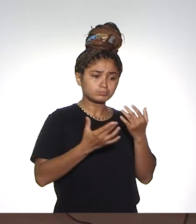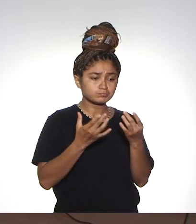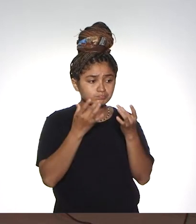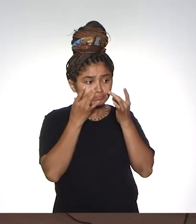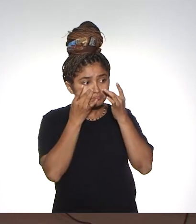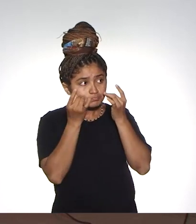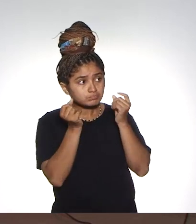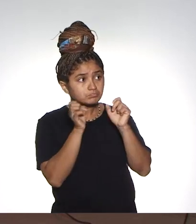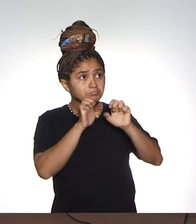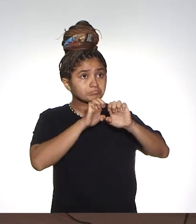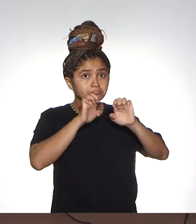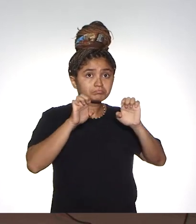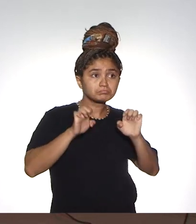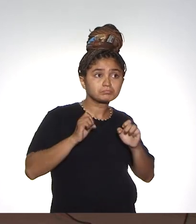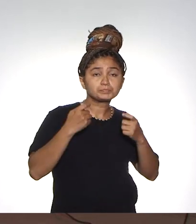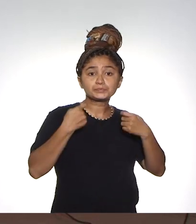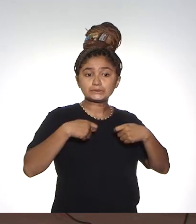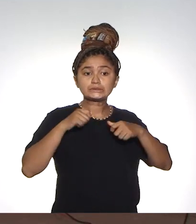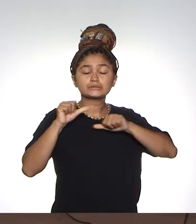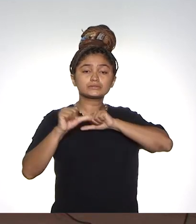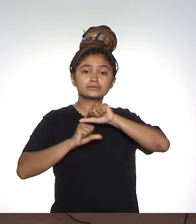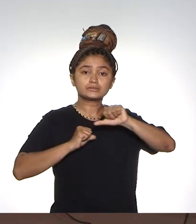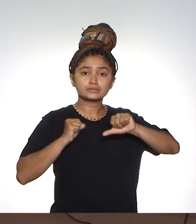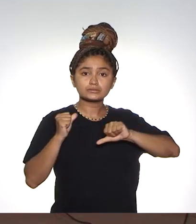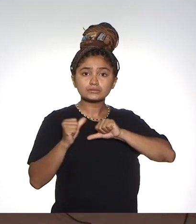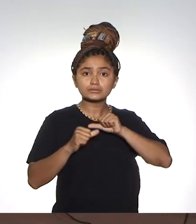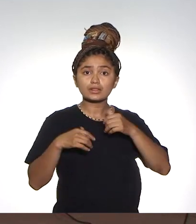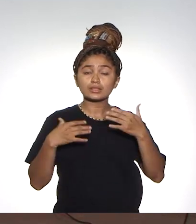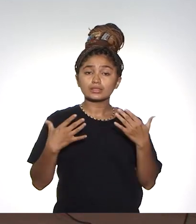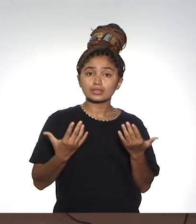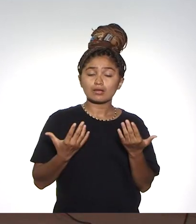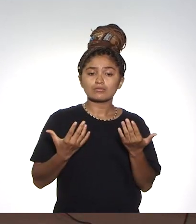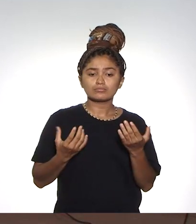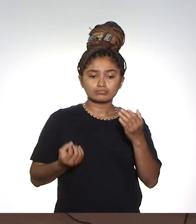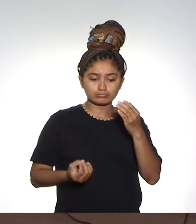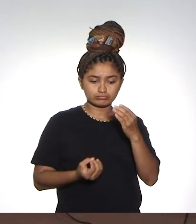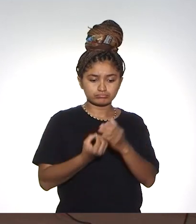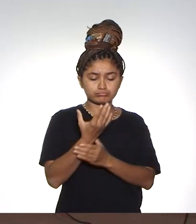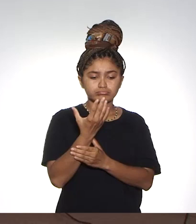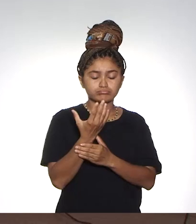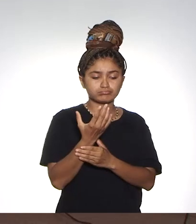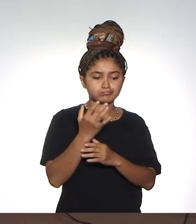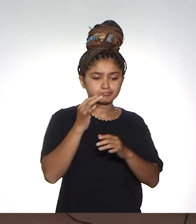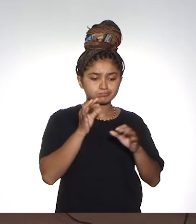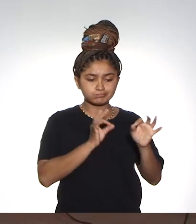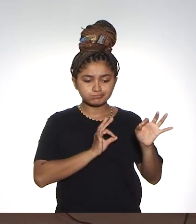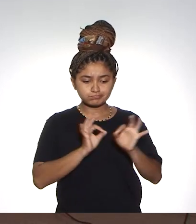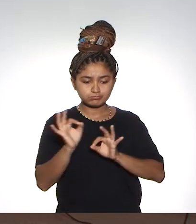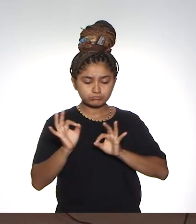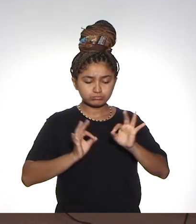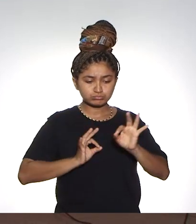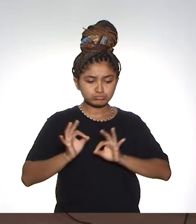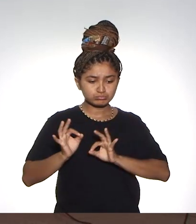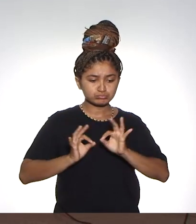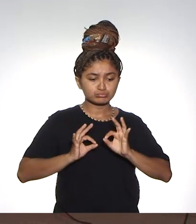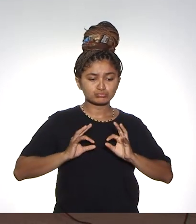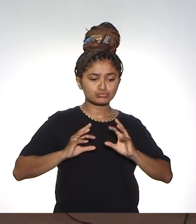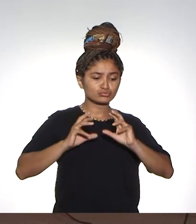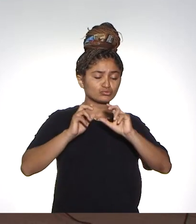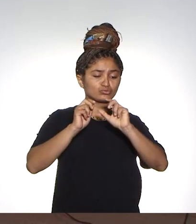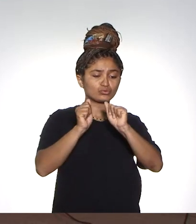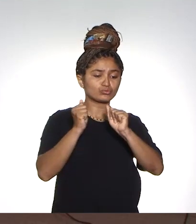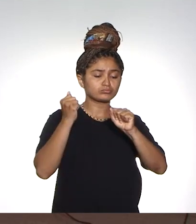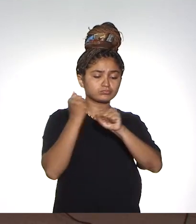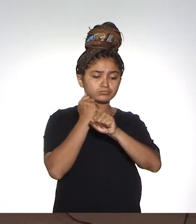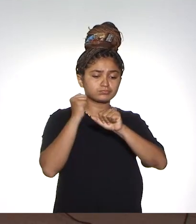observamos que a infraestrutura precisava de uma grande revitalização. Então, nós criamos um planejamento de revitalização de toda a